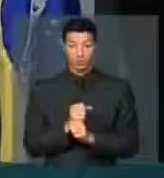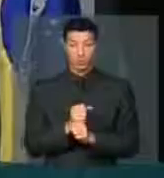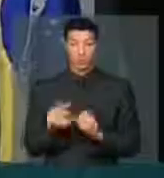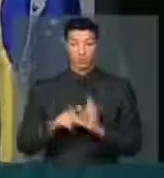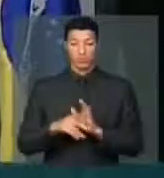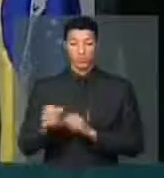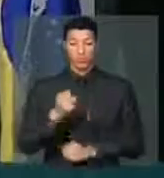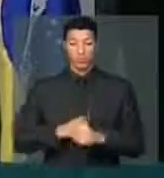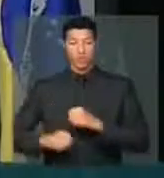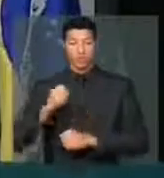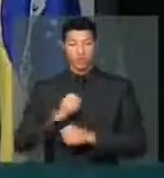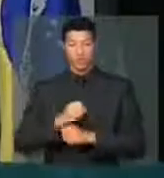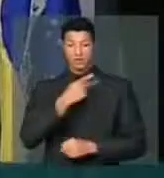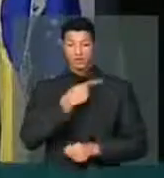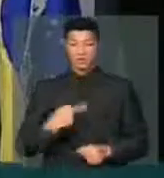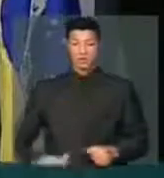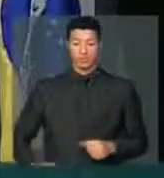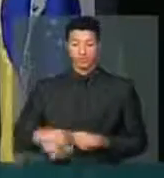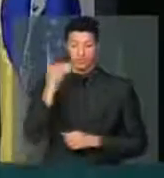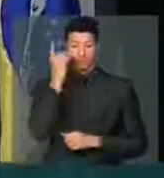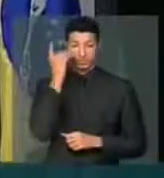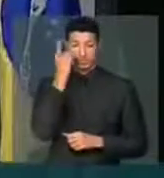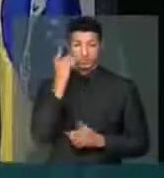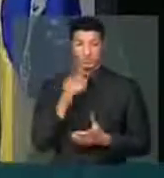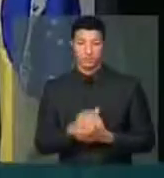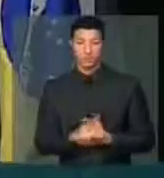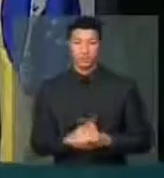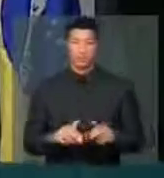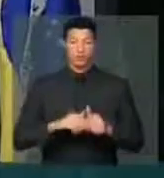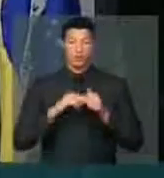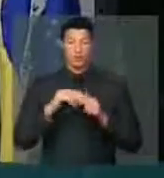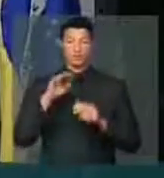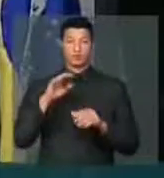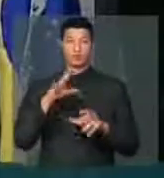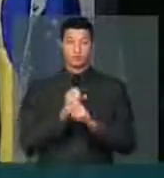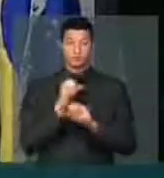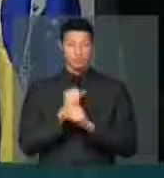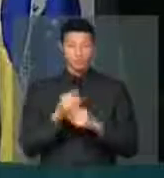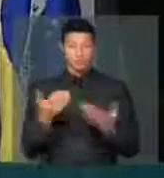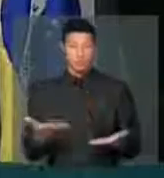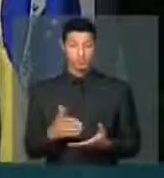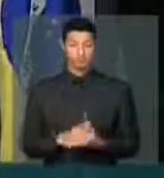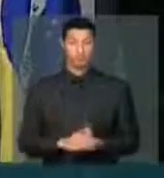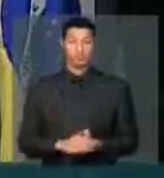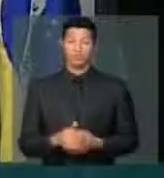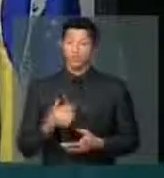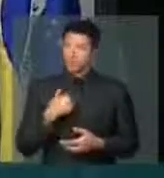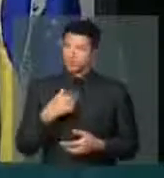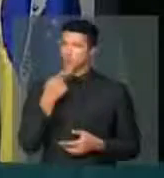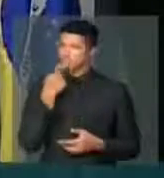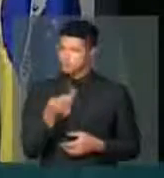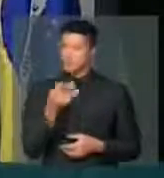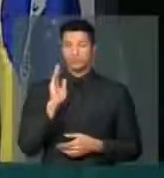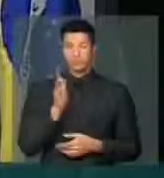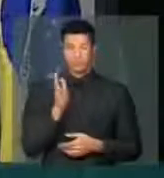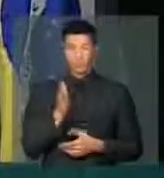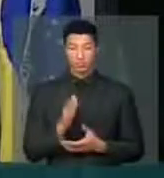do ano passado da senhora presidente Dilma Rousseff pelo Tribunal de Contas. Eu tenho dito